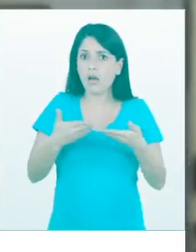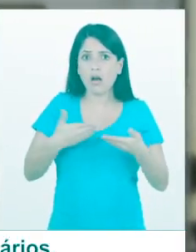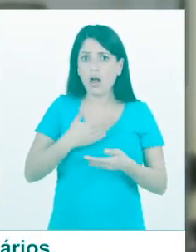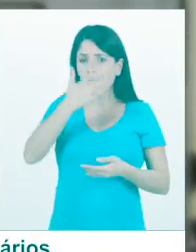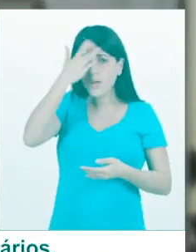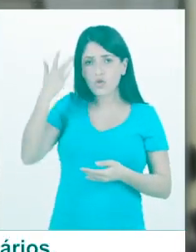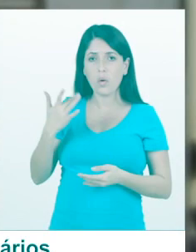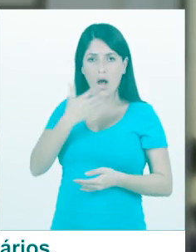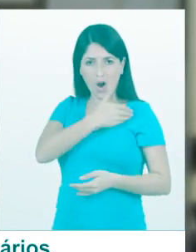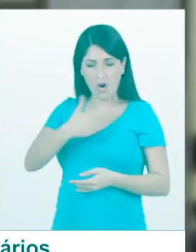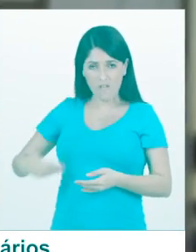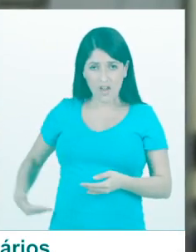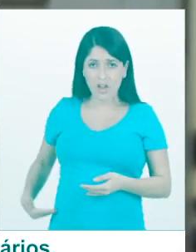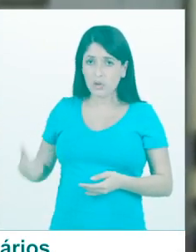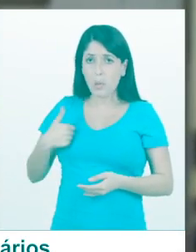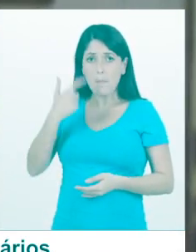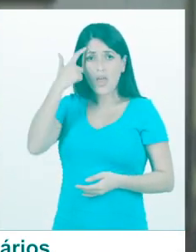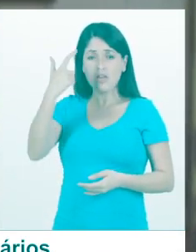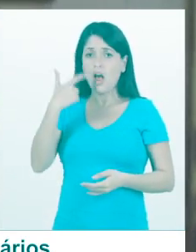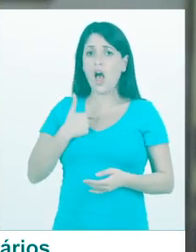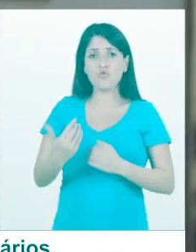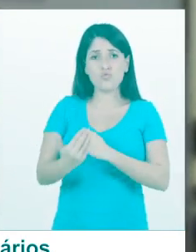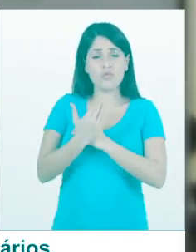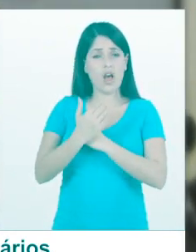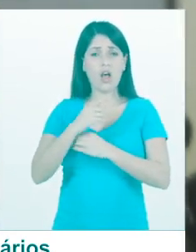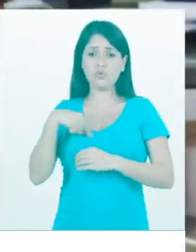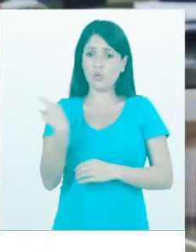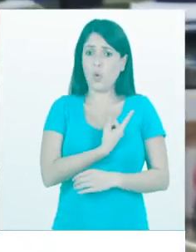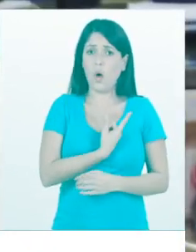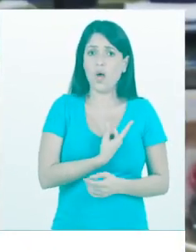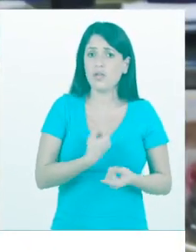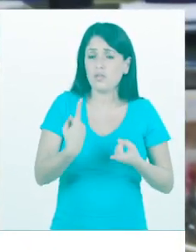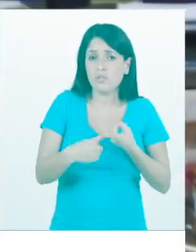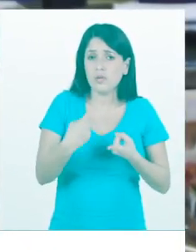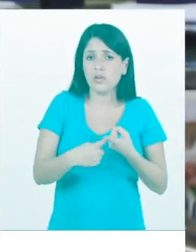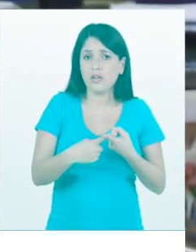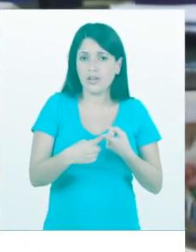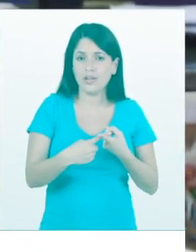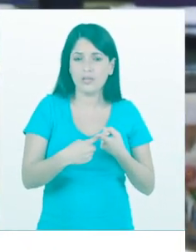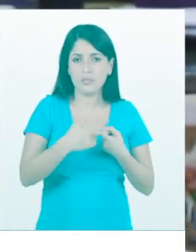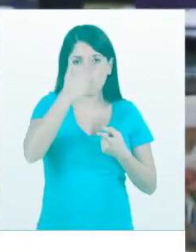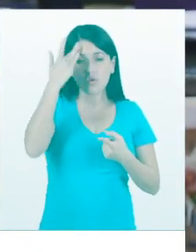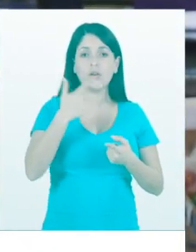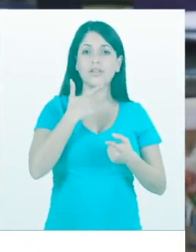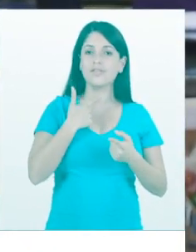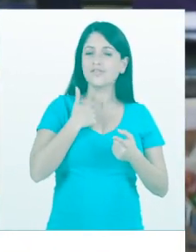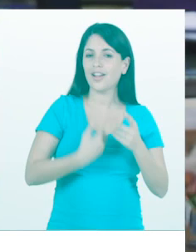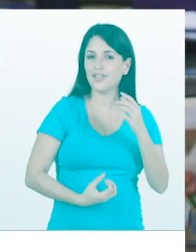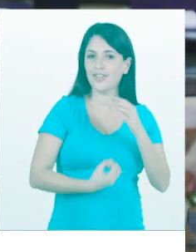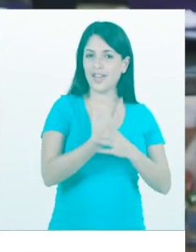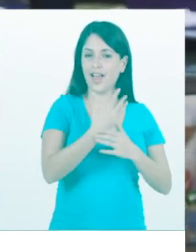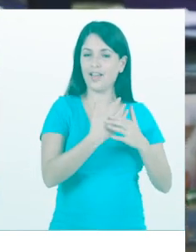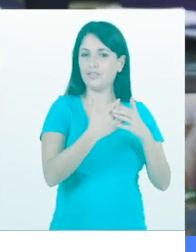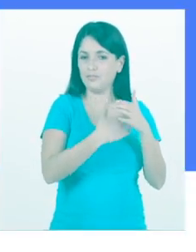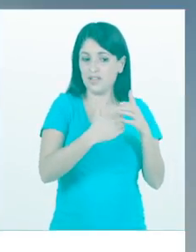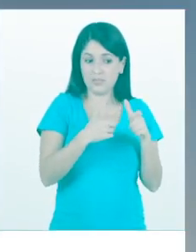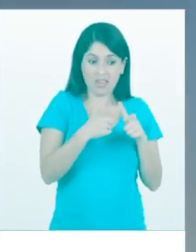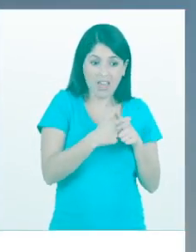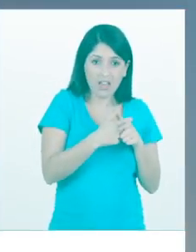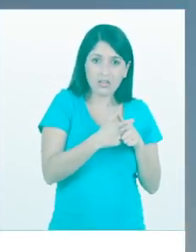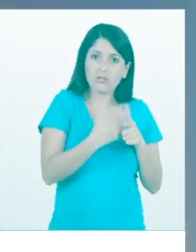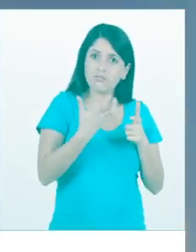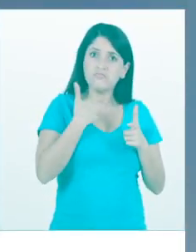em diminuir custos, principalmente com os pequenos empresários, para que eles possam crescer e contratar mais funcionários.